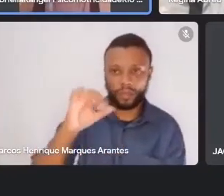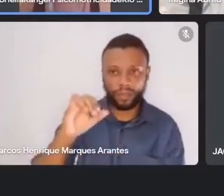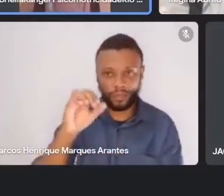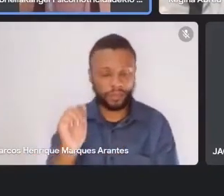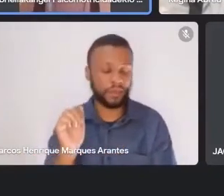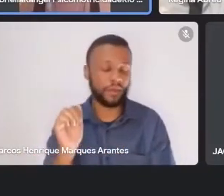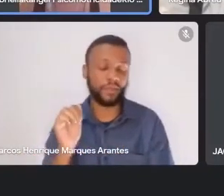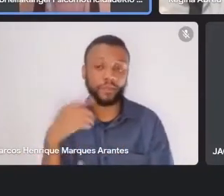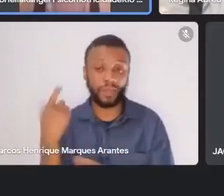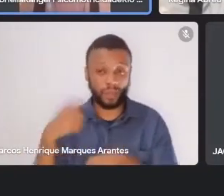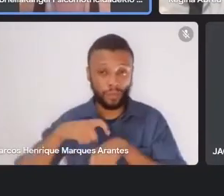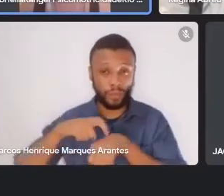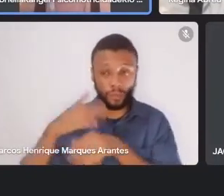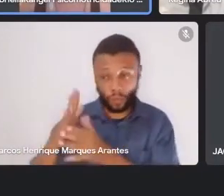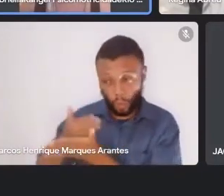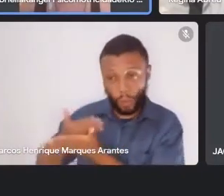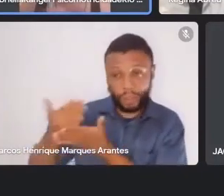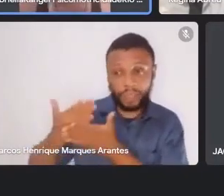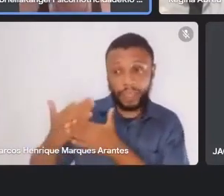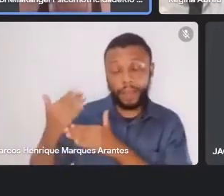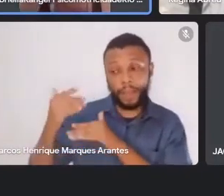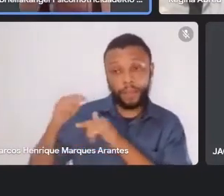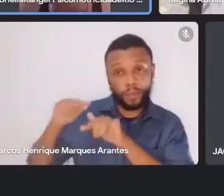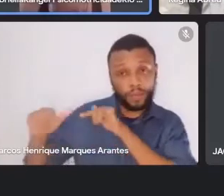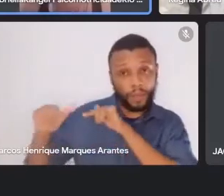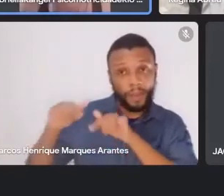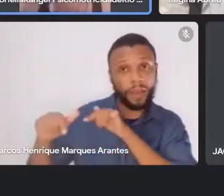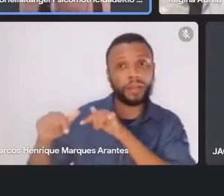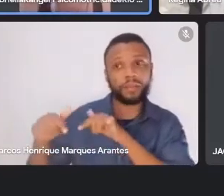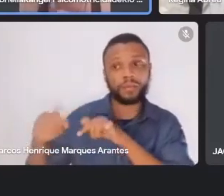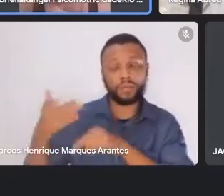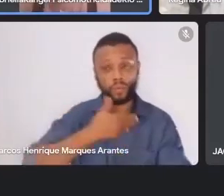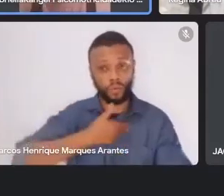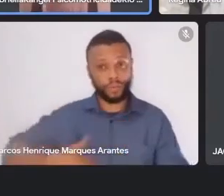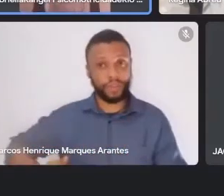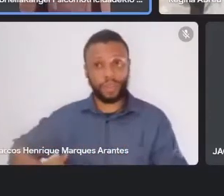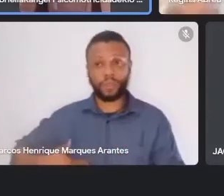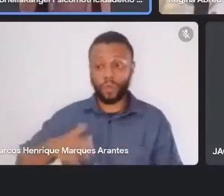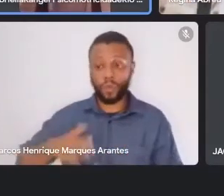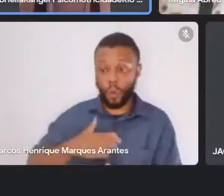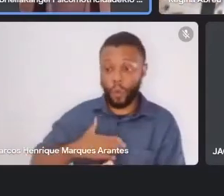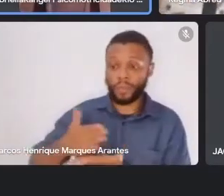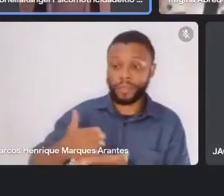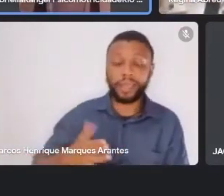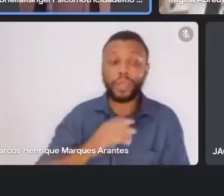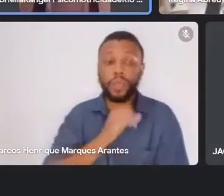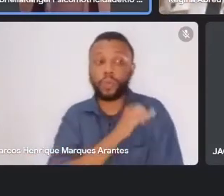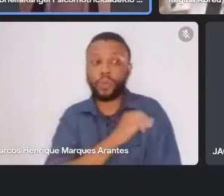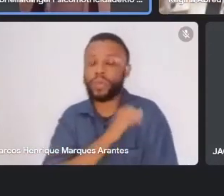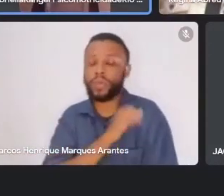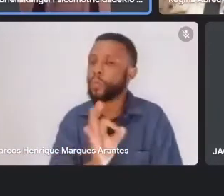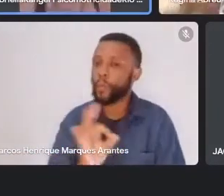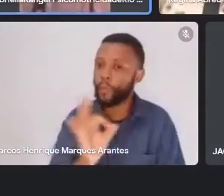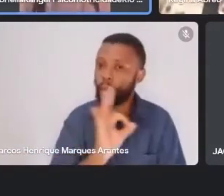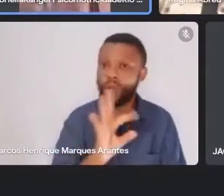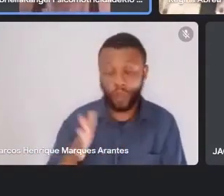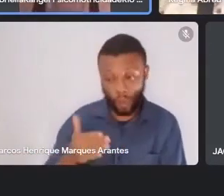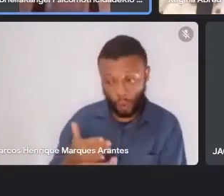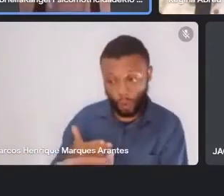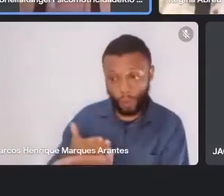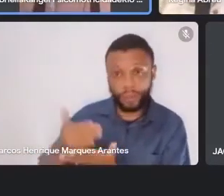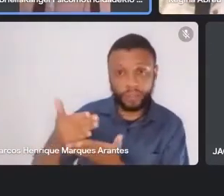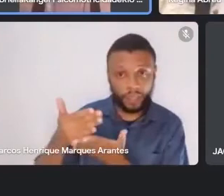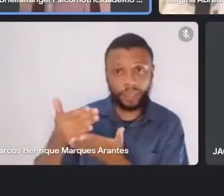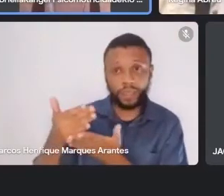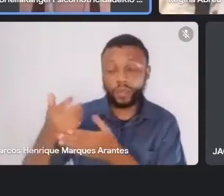carreira no Estado, eu não comecei aqui no Rio de Janeiro, eu comecei numa cidade que tem o Museu de